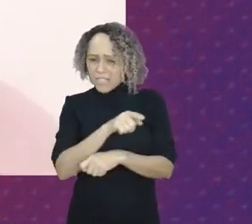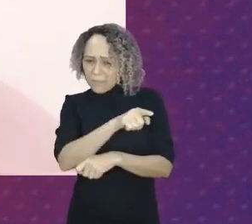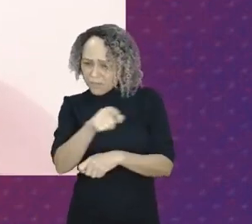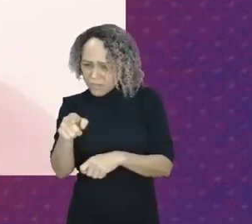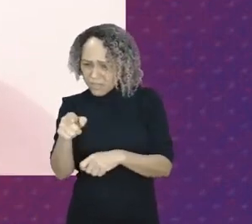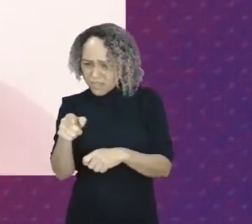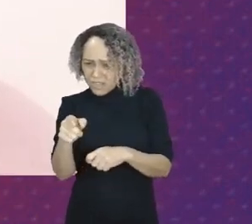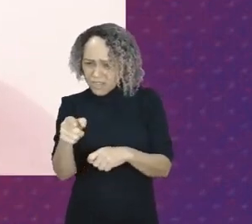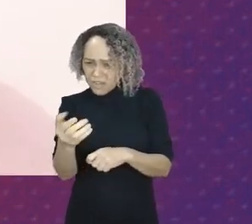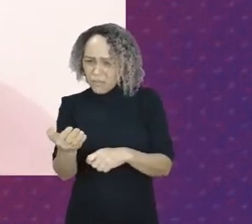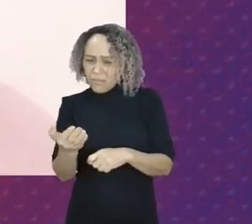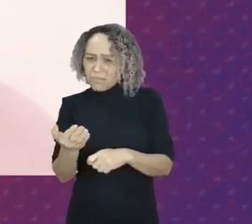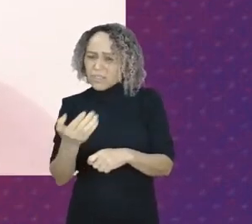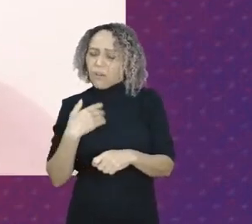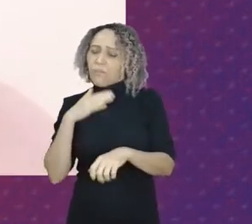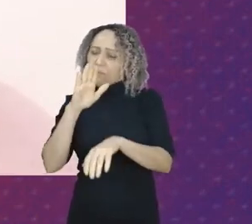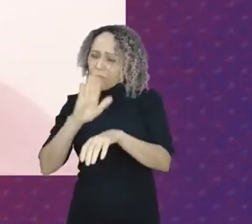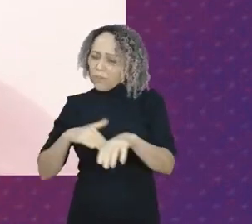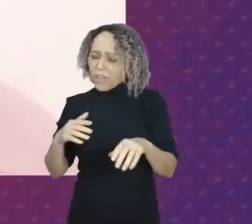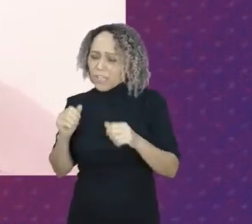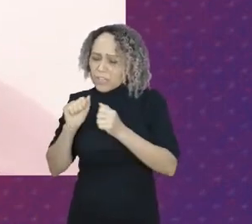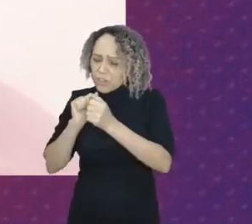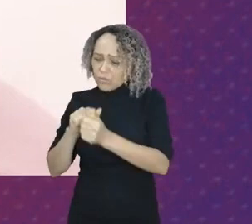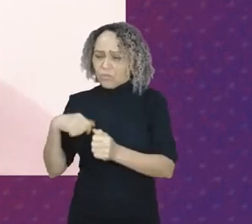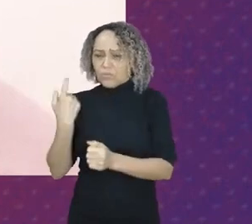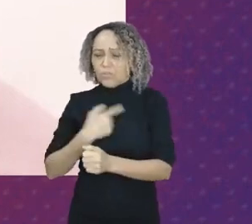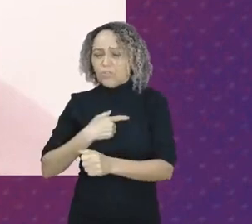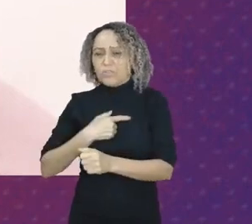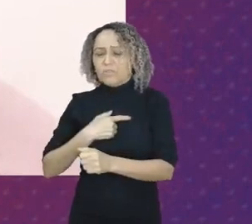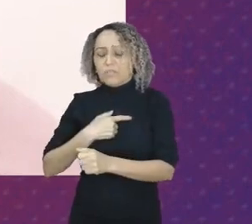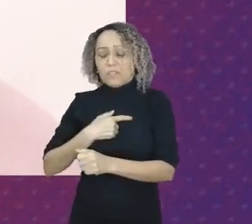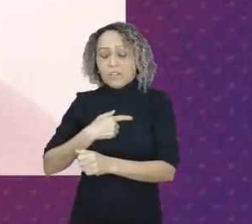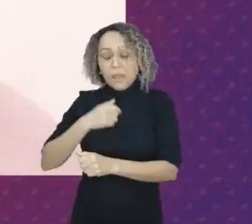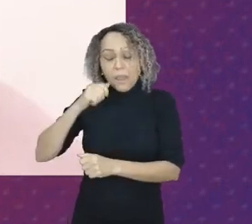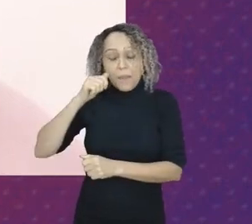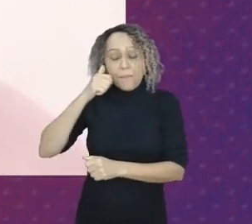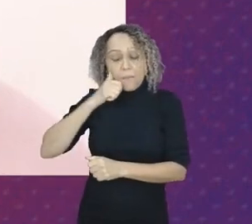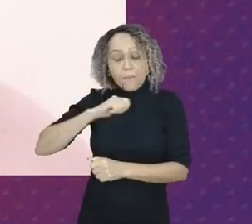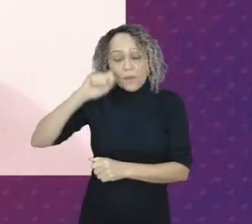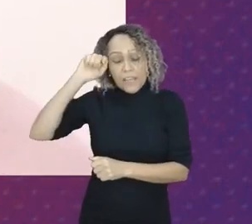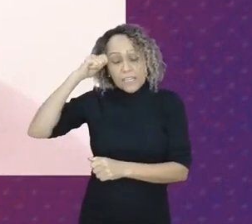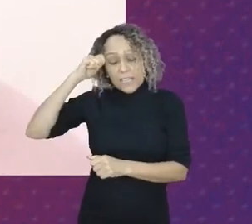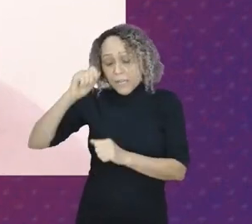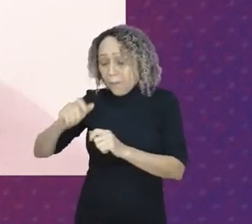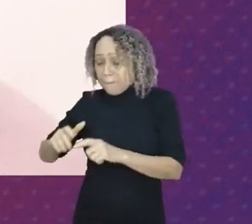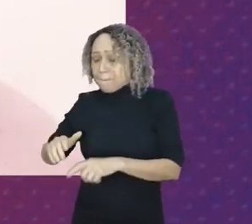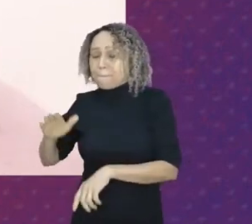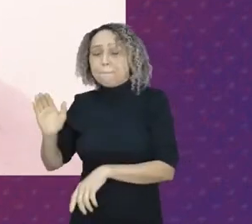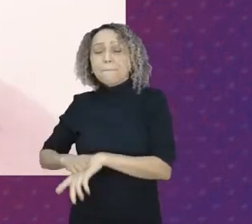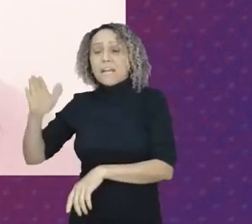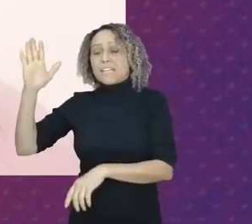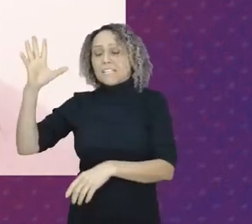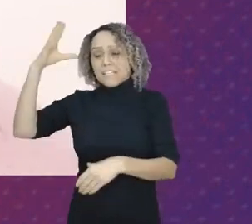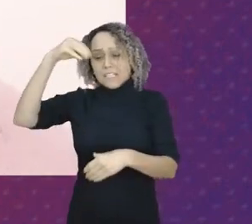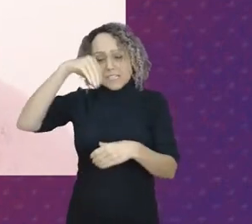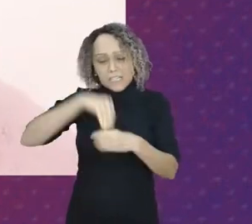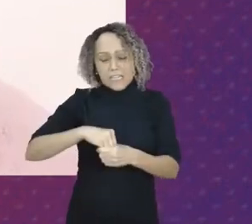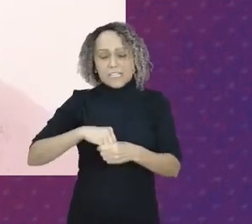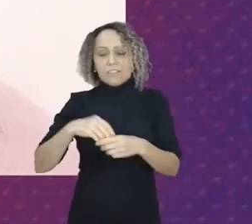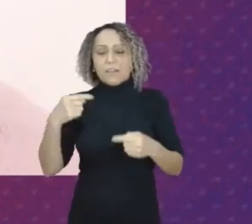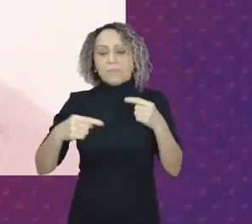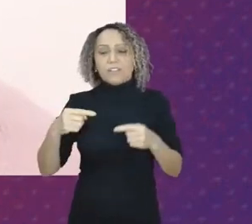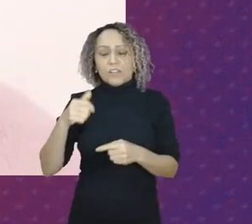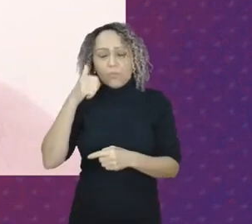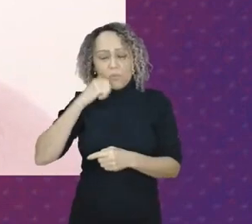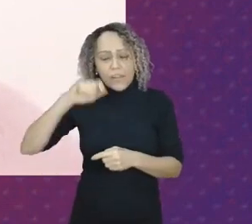mais mulheres negras na política porque mulher negra é potência mulher negra é vida mulher negra